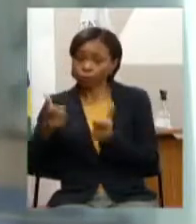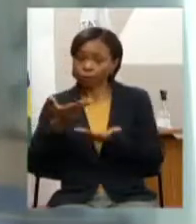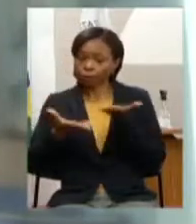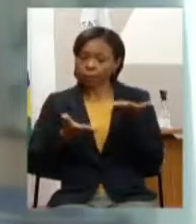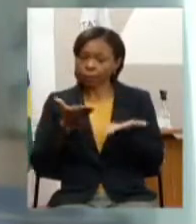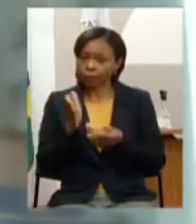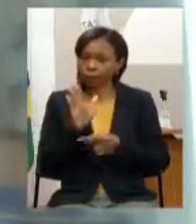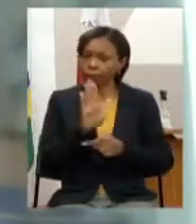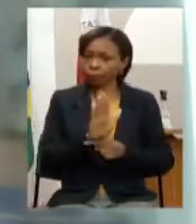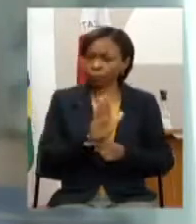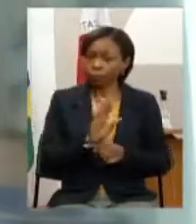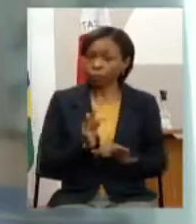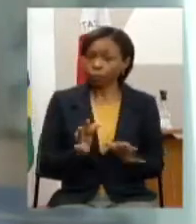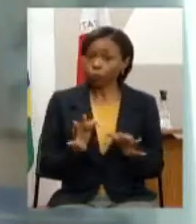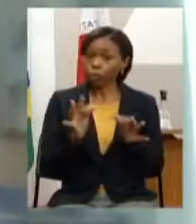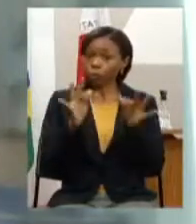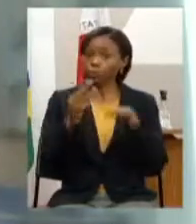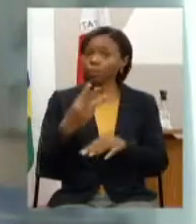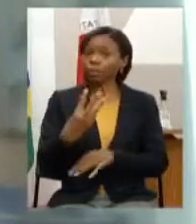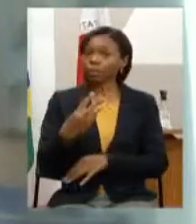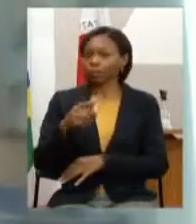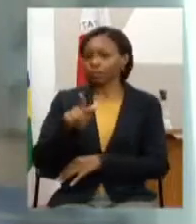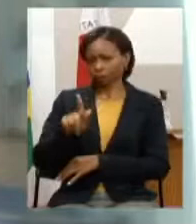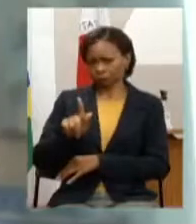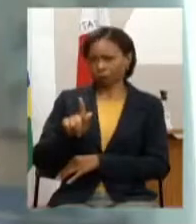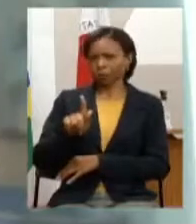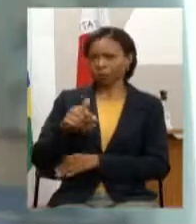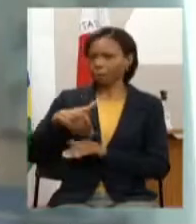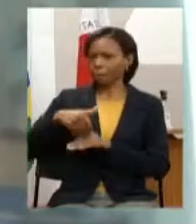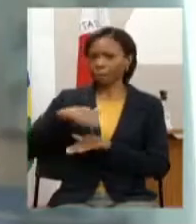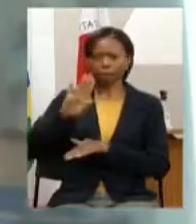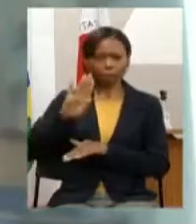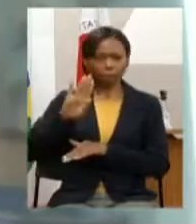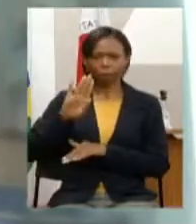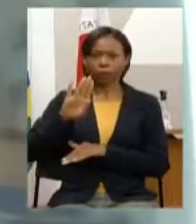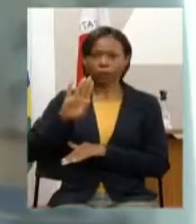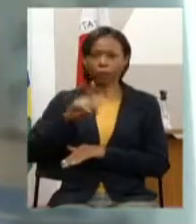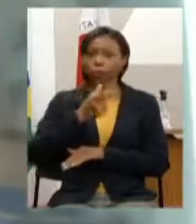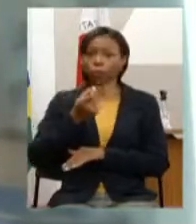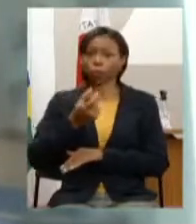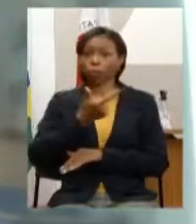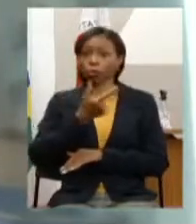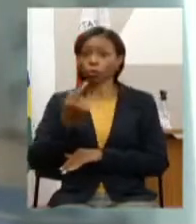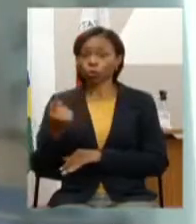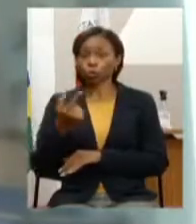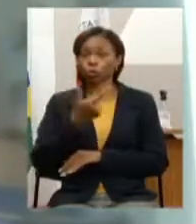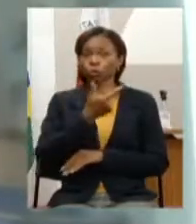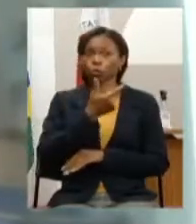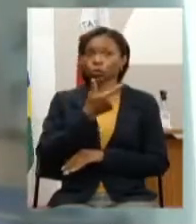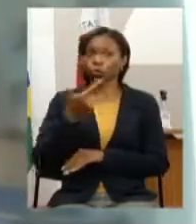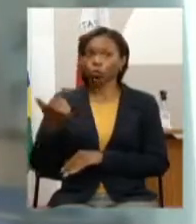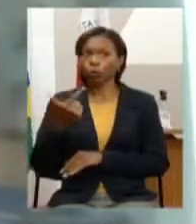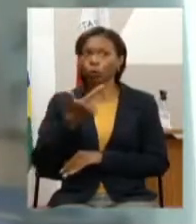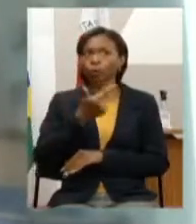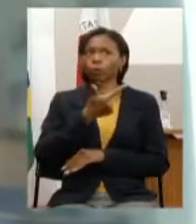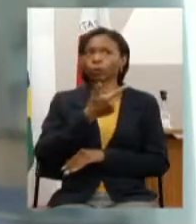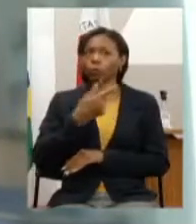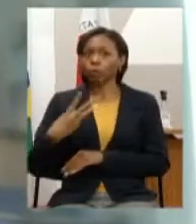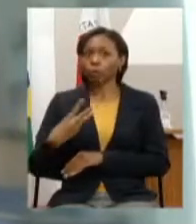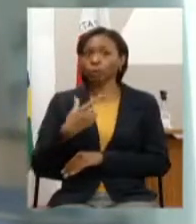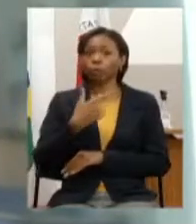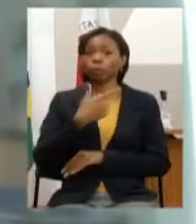tecnologia 3G ou superior a cada ano 2021 22 23 e 24